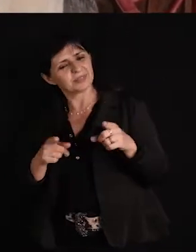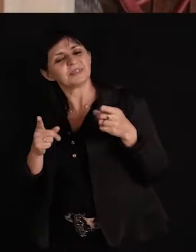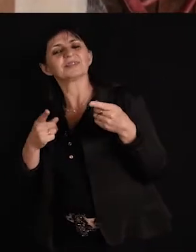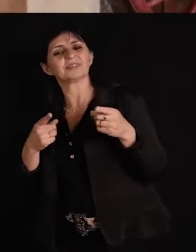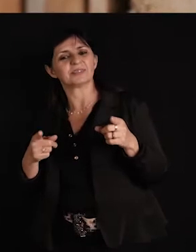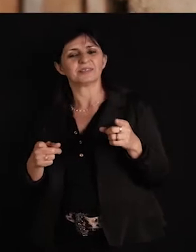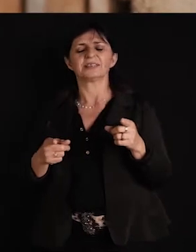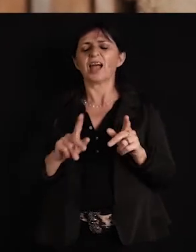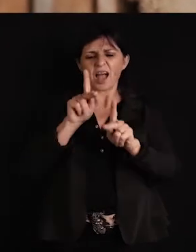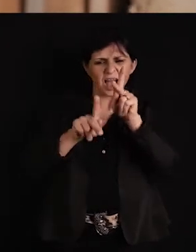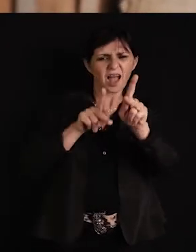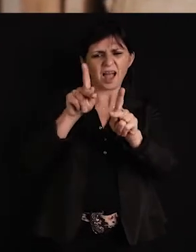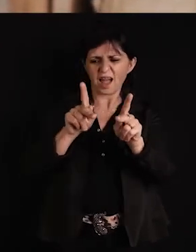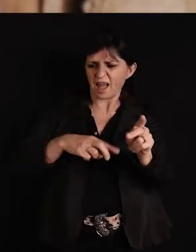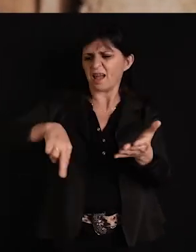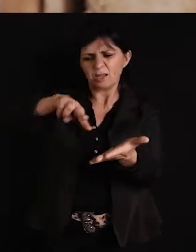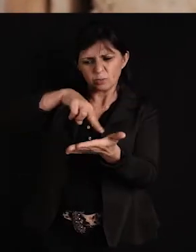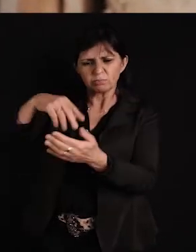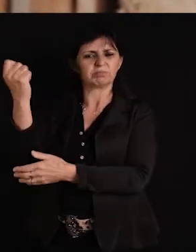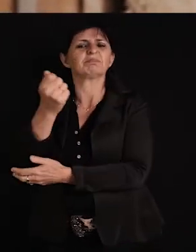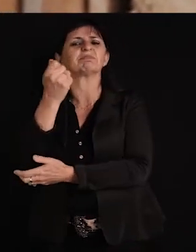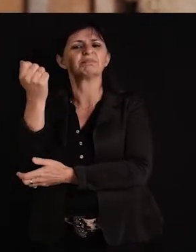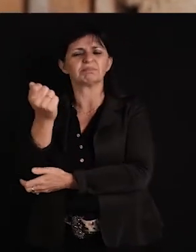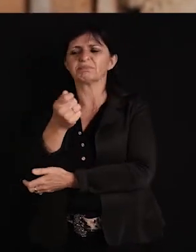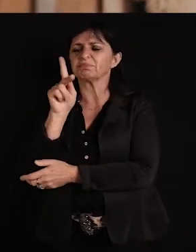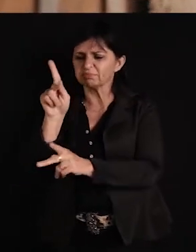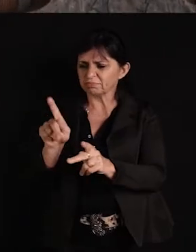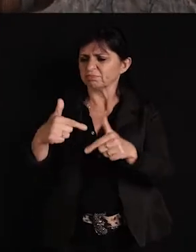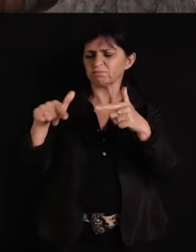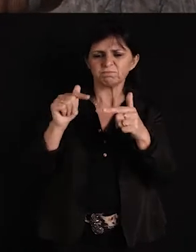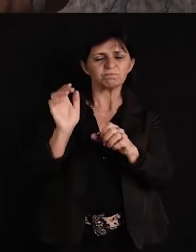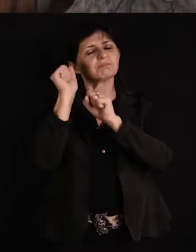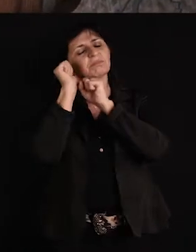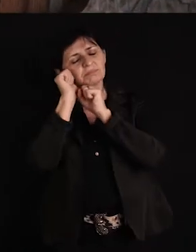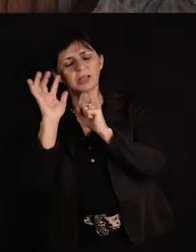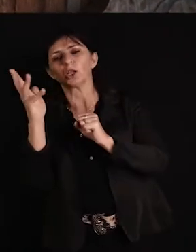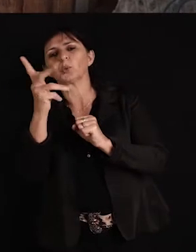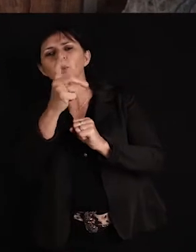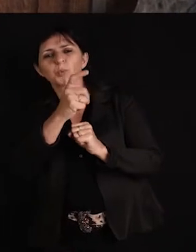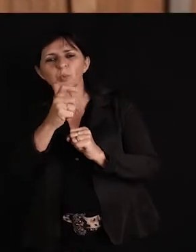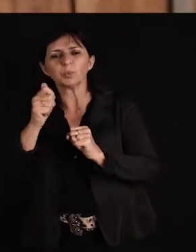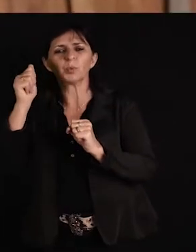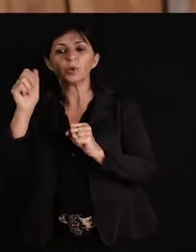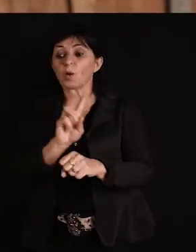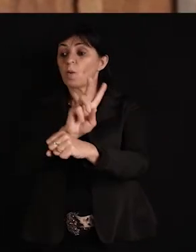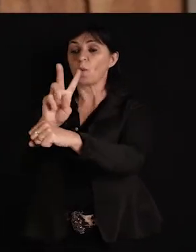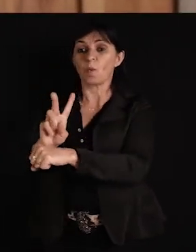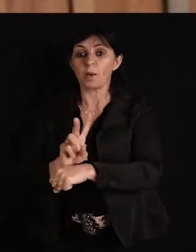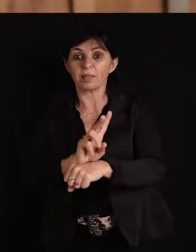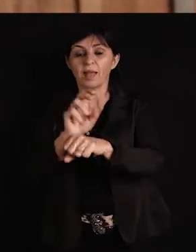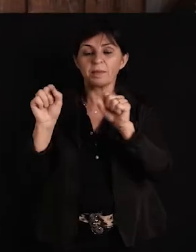A peonada, e abro o vidro exatino, vê a lacina para o reponto e o pastoreio,